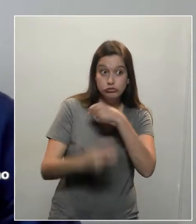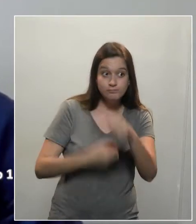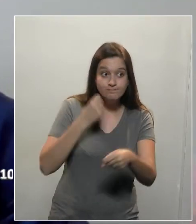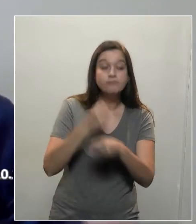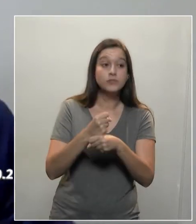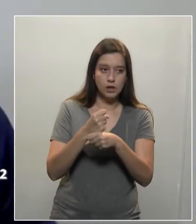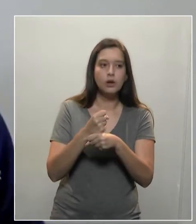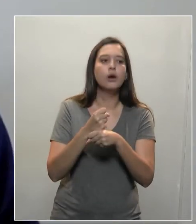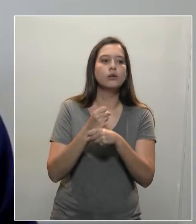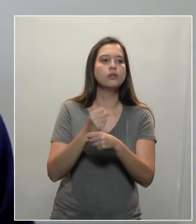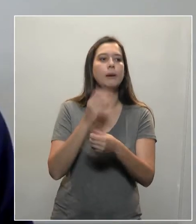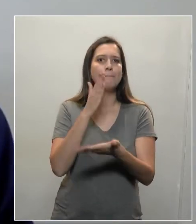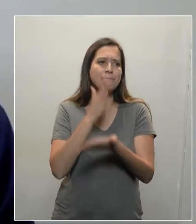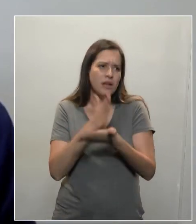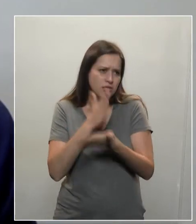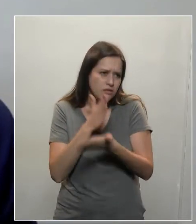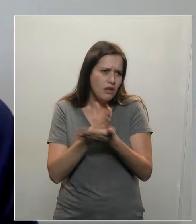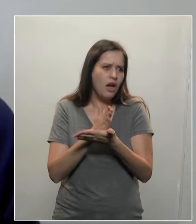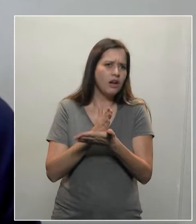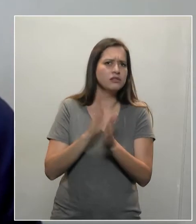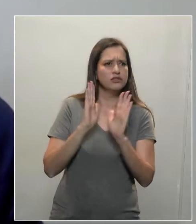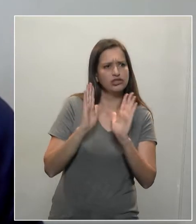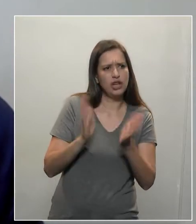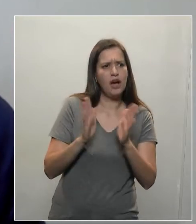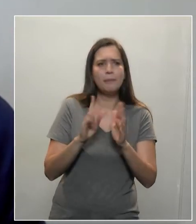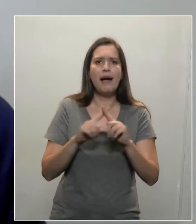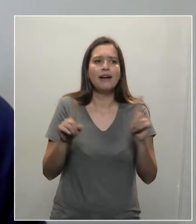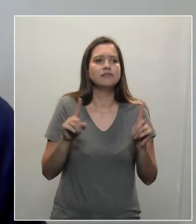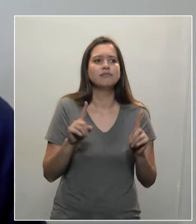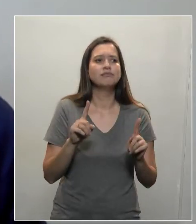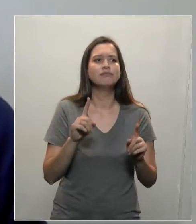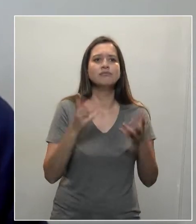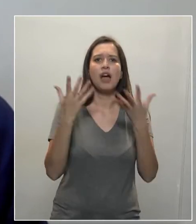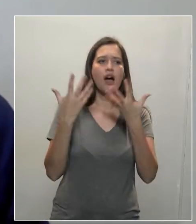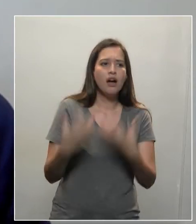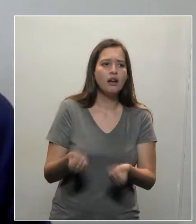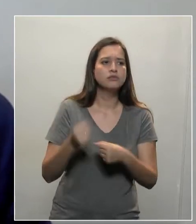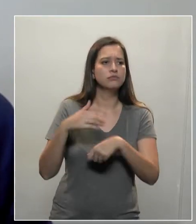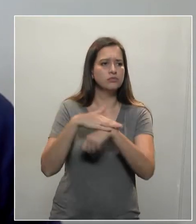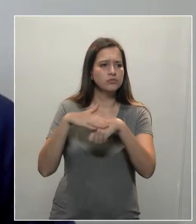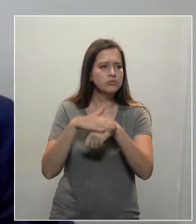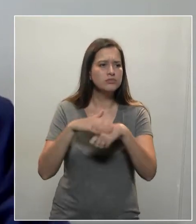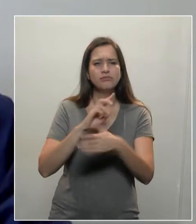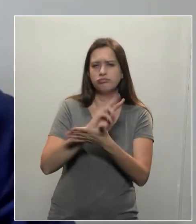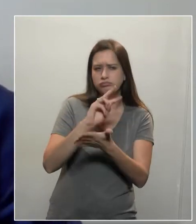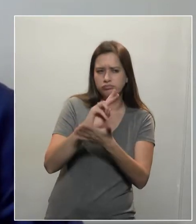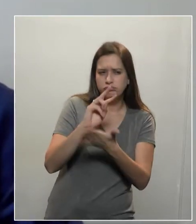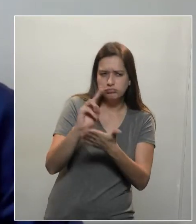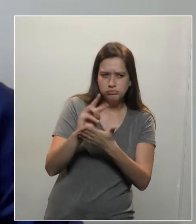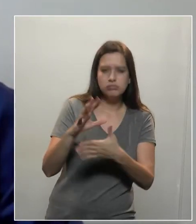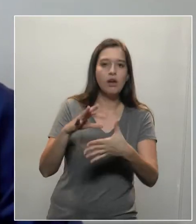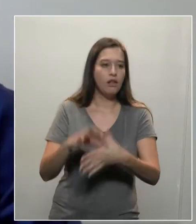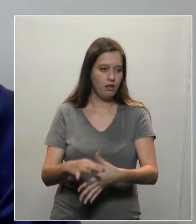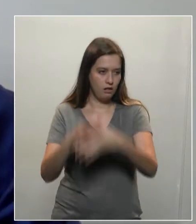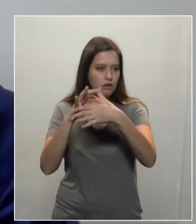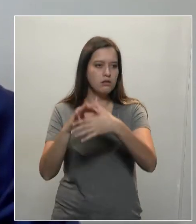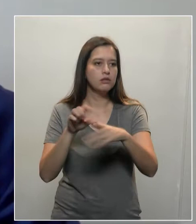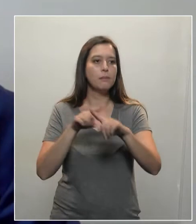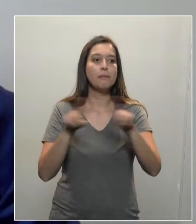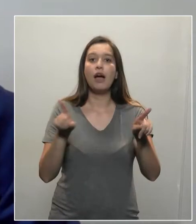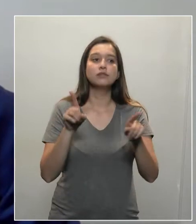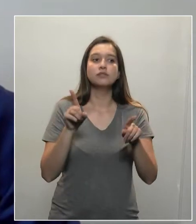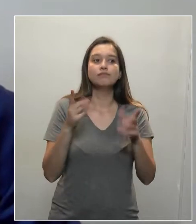Tem recebido tantas outras lideranças lá no Palácio e até agora não quis